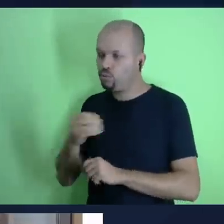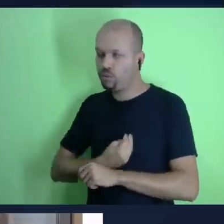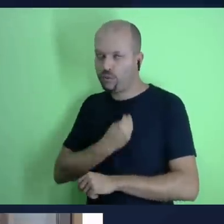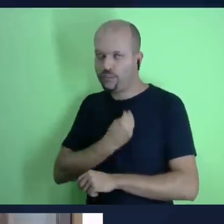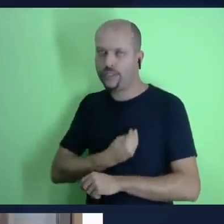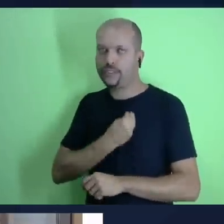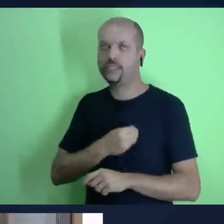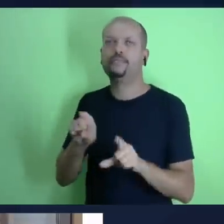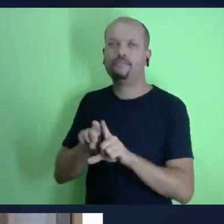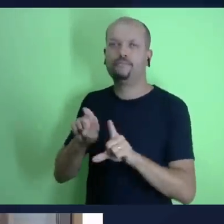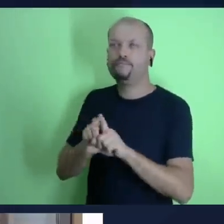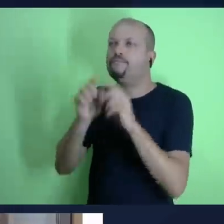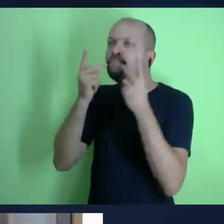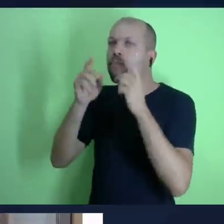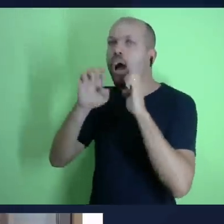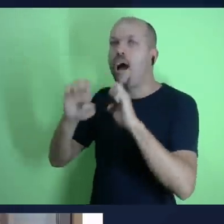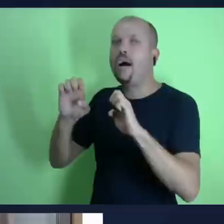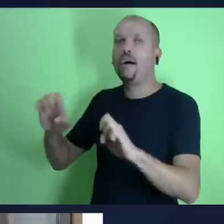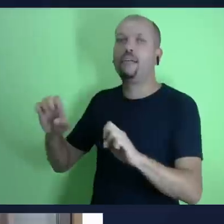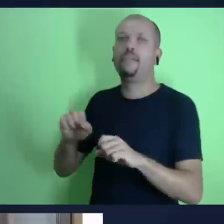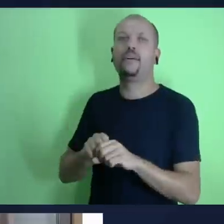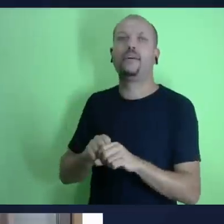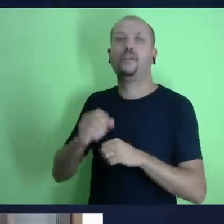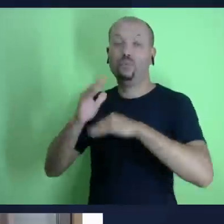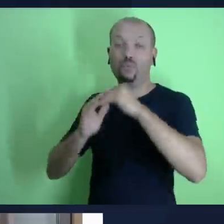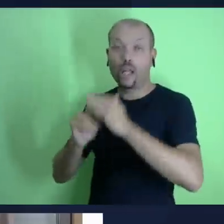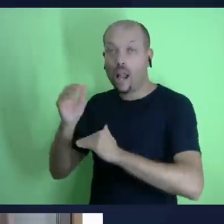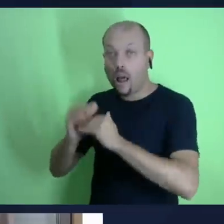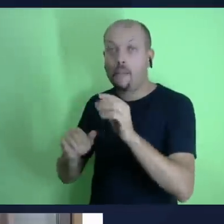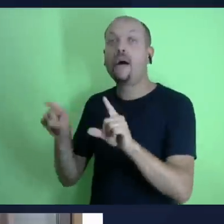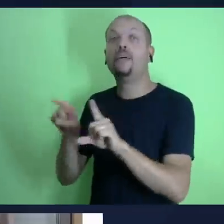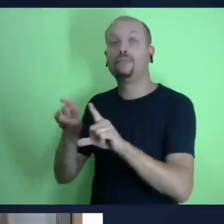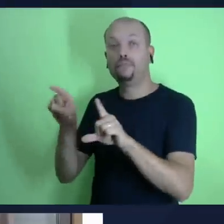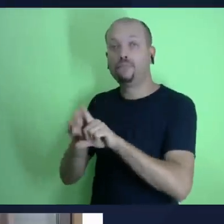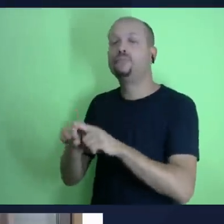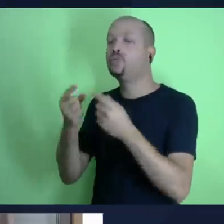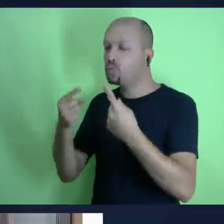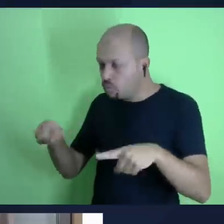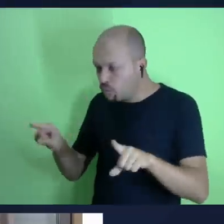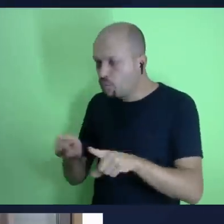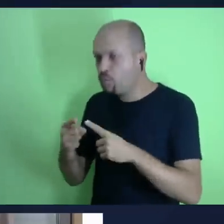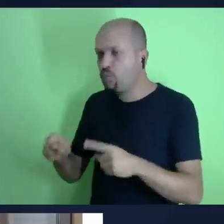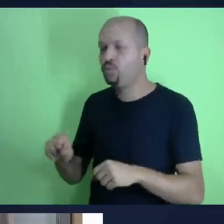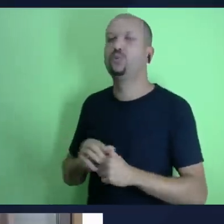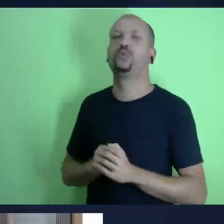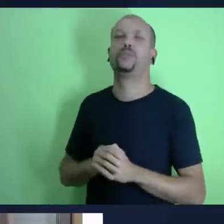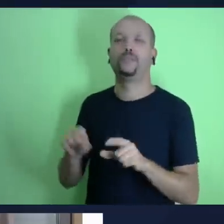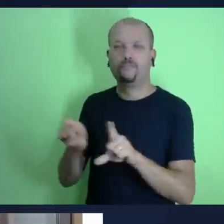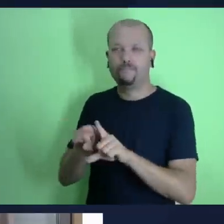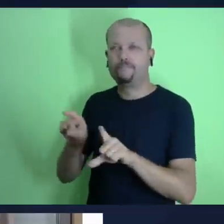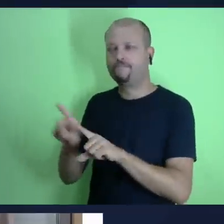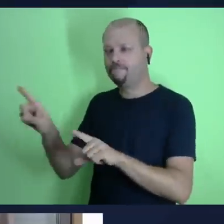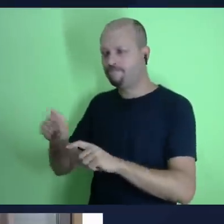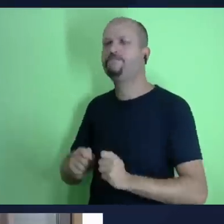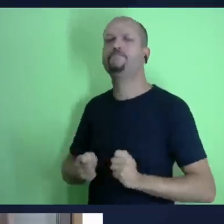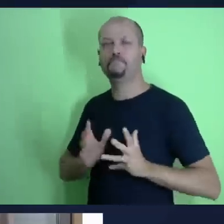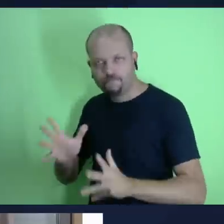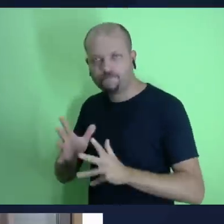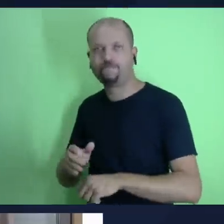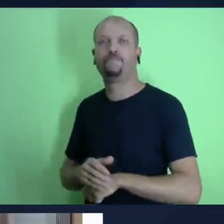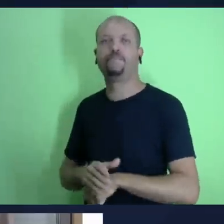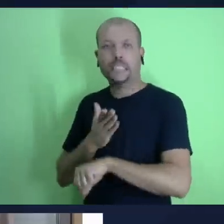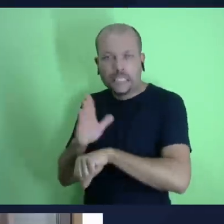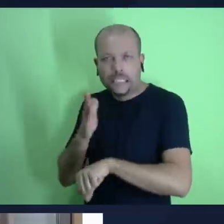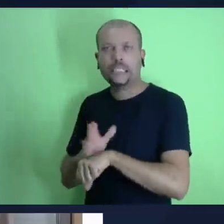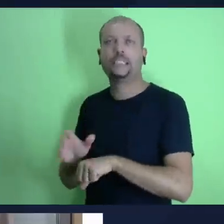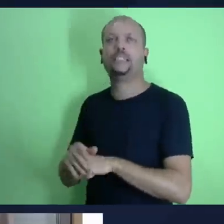quarteto cantando na igreja os seus solos também aliás procure aí as músicas do pastor Josué no Spotify no Deezer